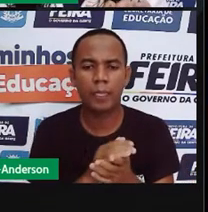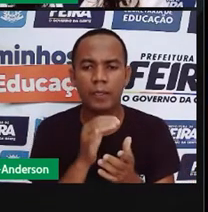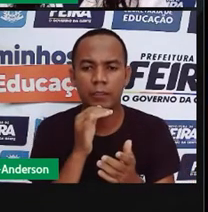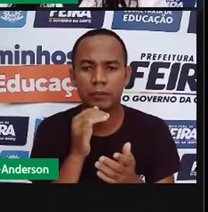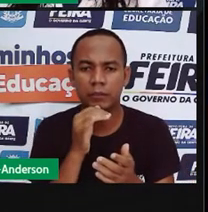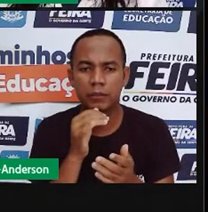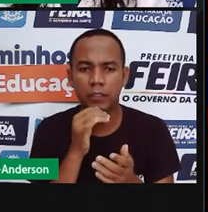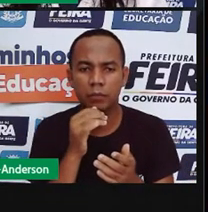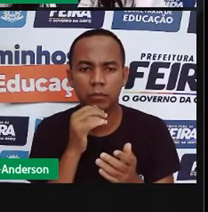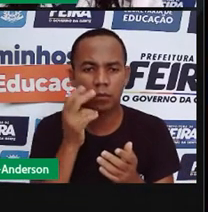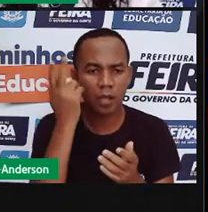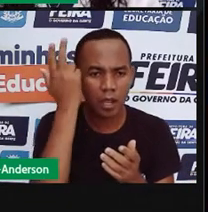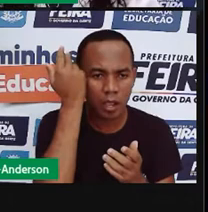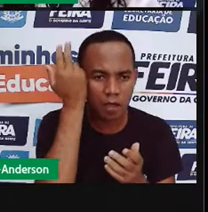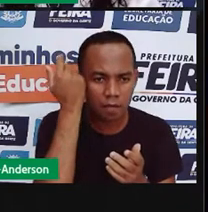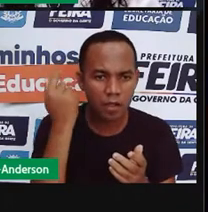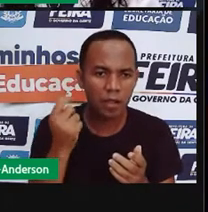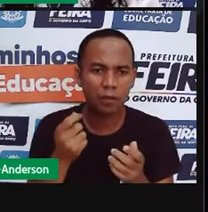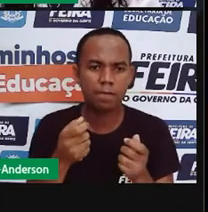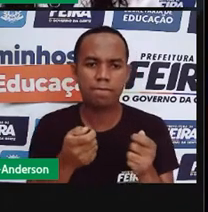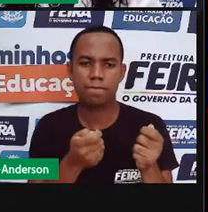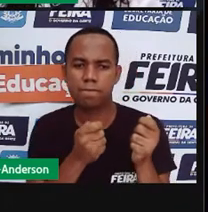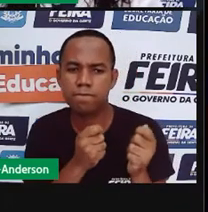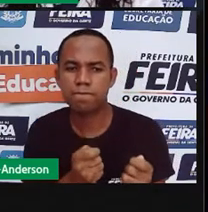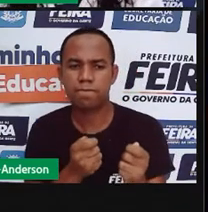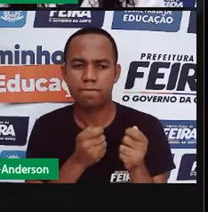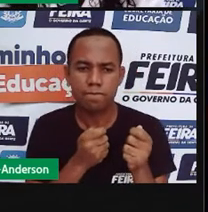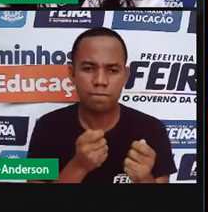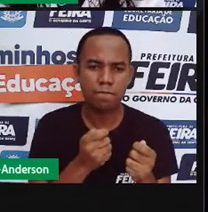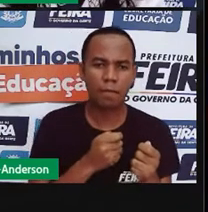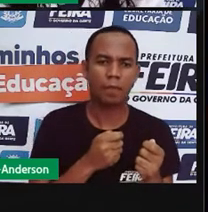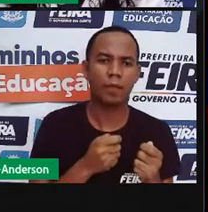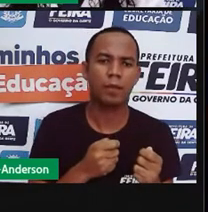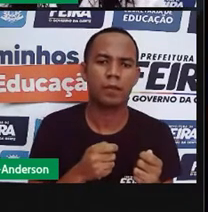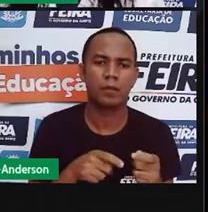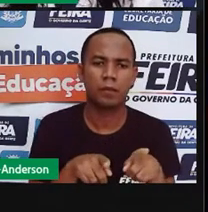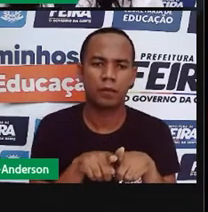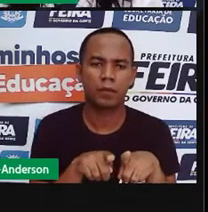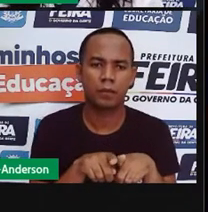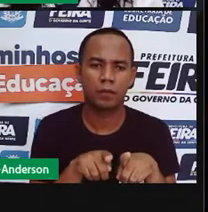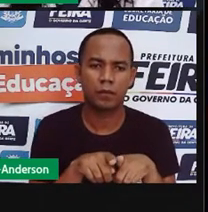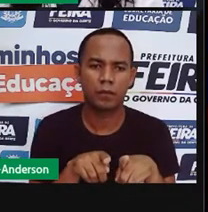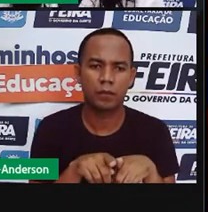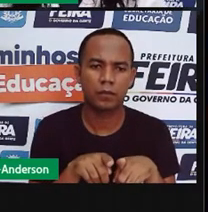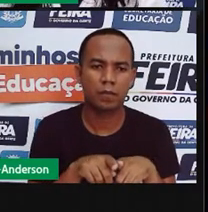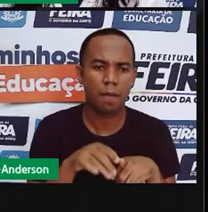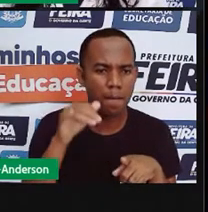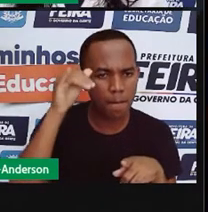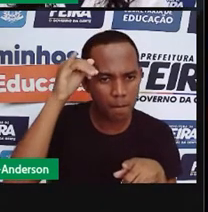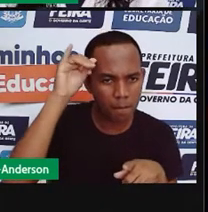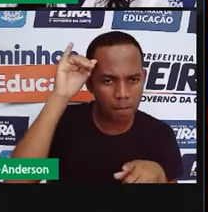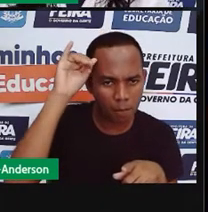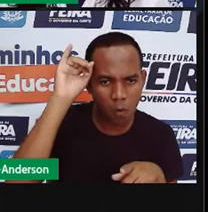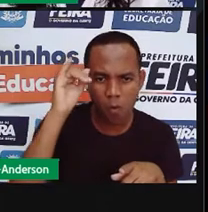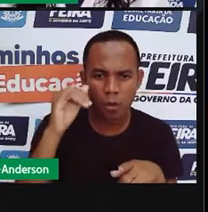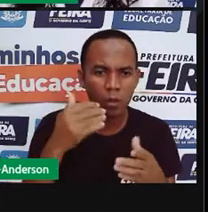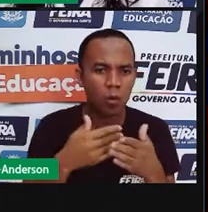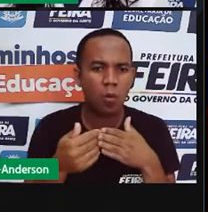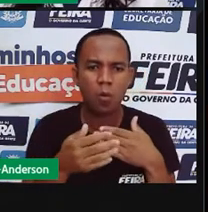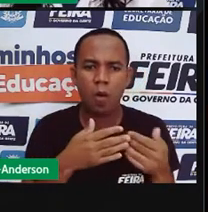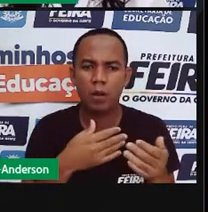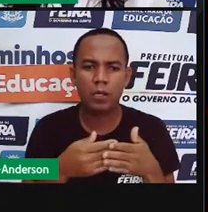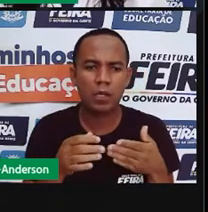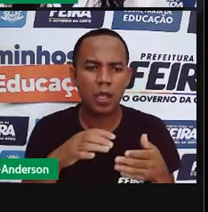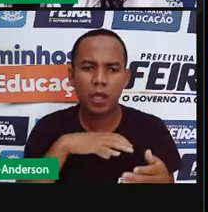a cavalo, que pode ser puxado a burro, a mula, a boi. Depende do animal